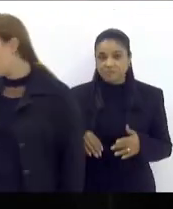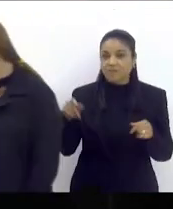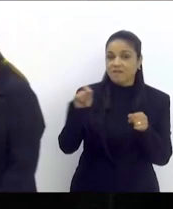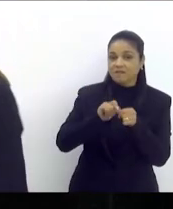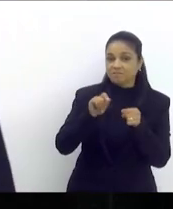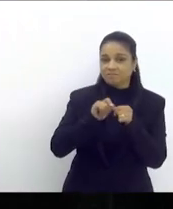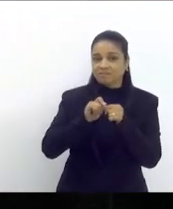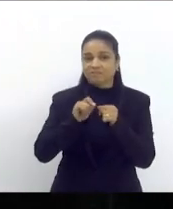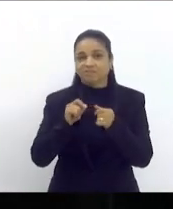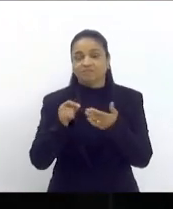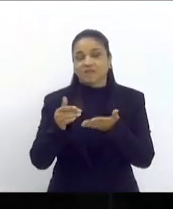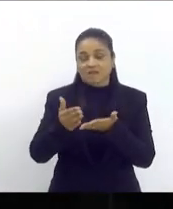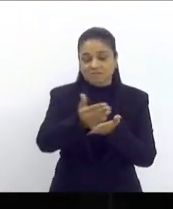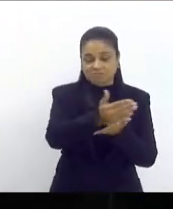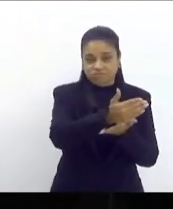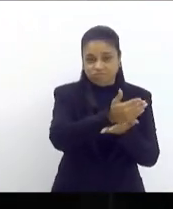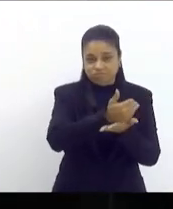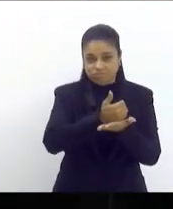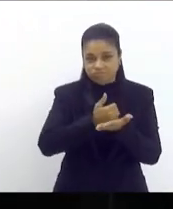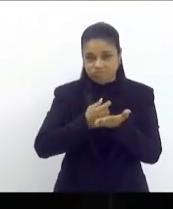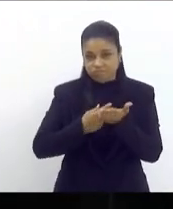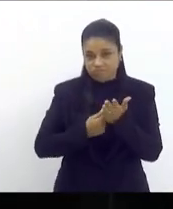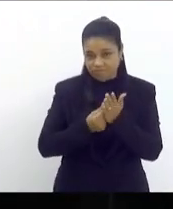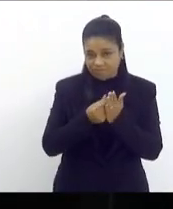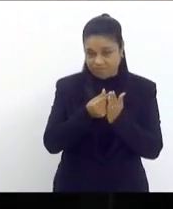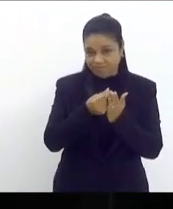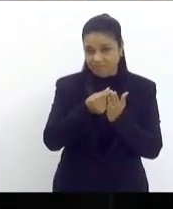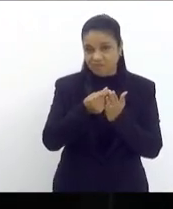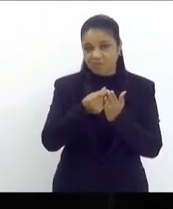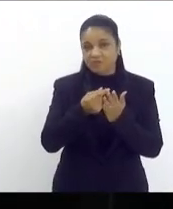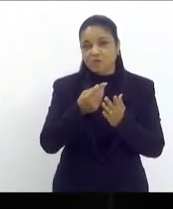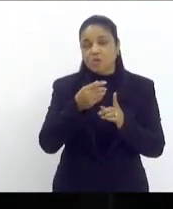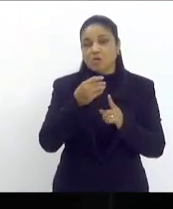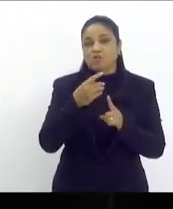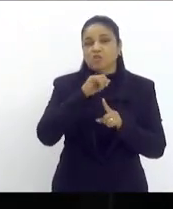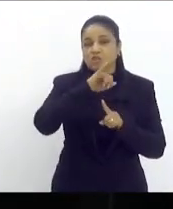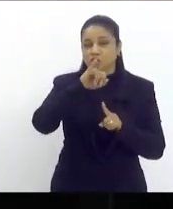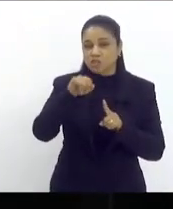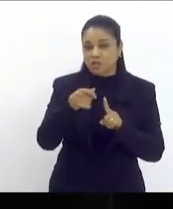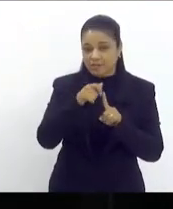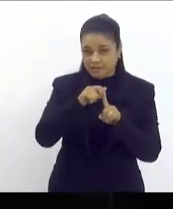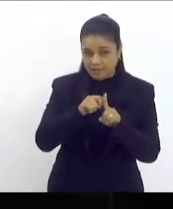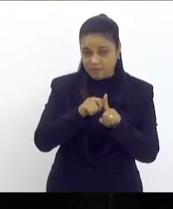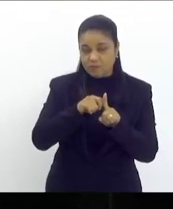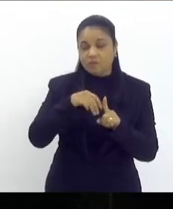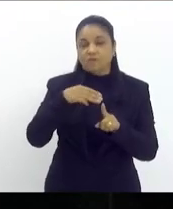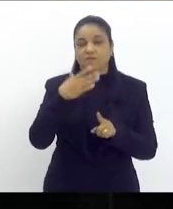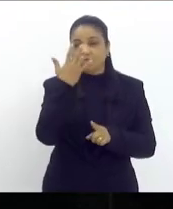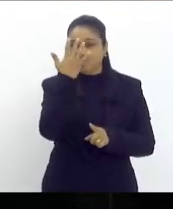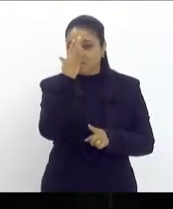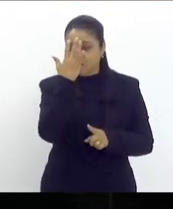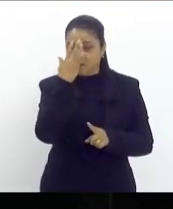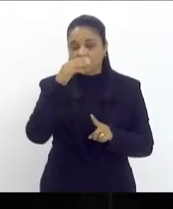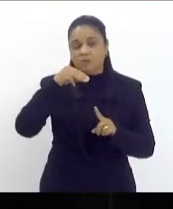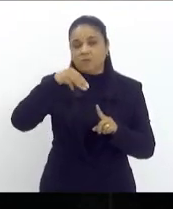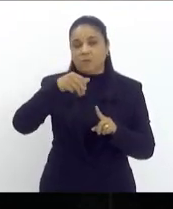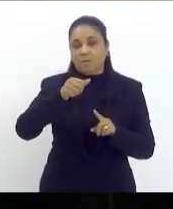quadrimestre isto é janeiro fevereiro março e abril